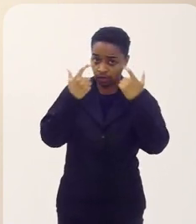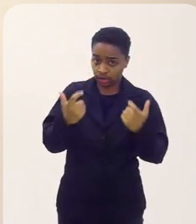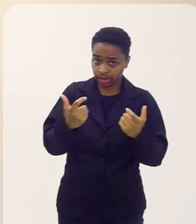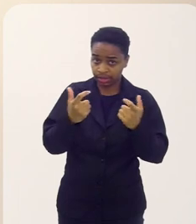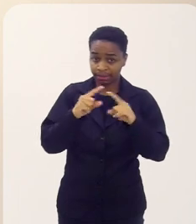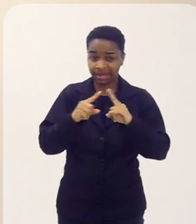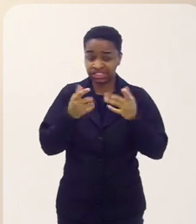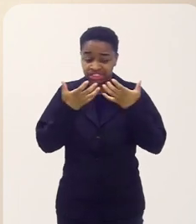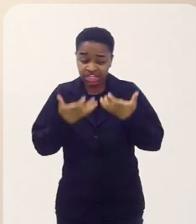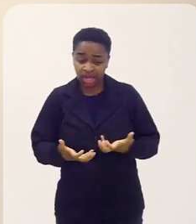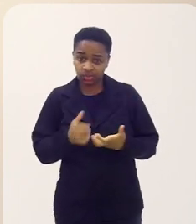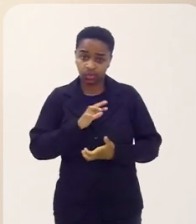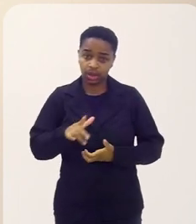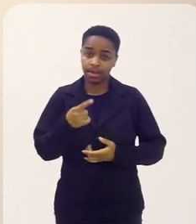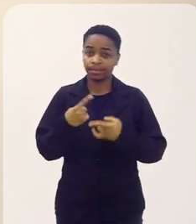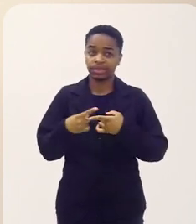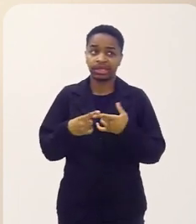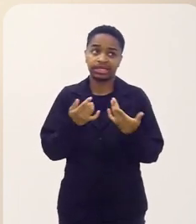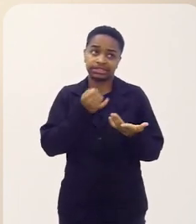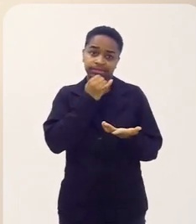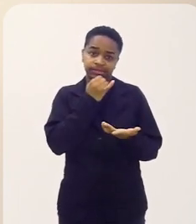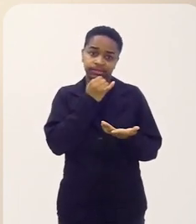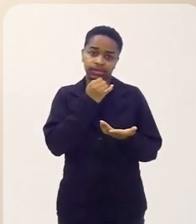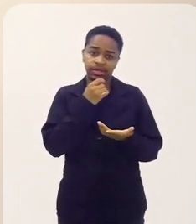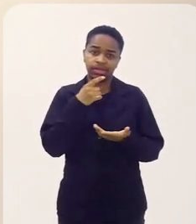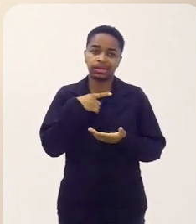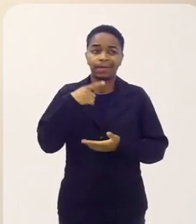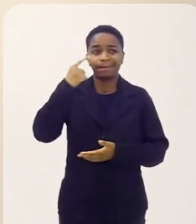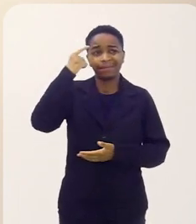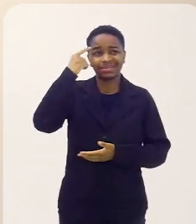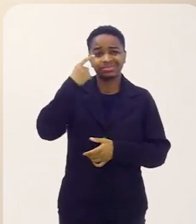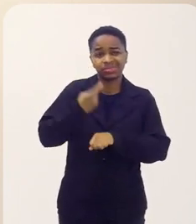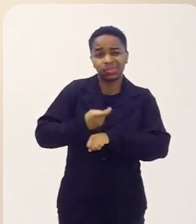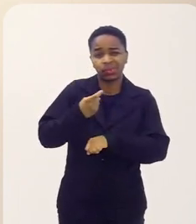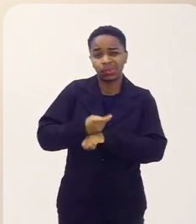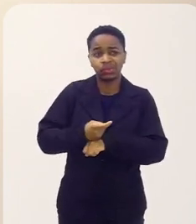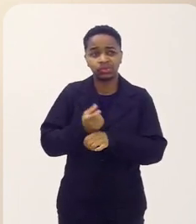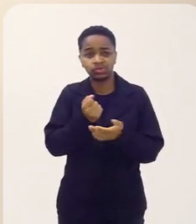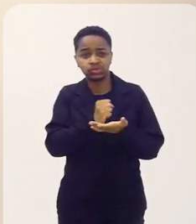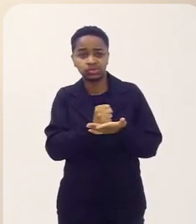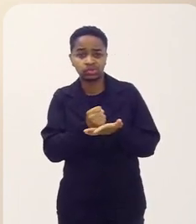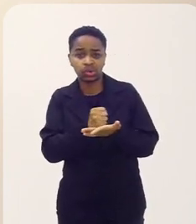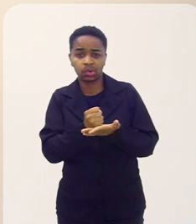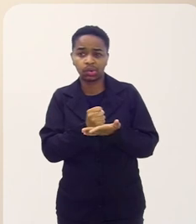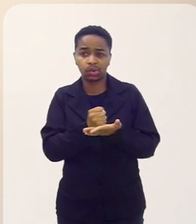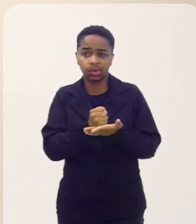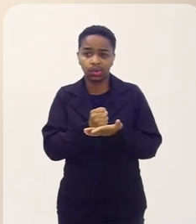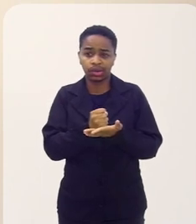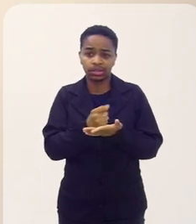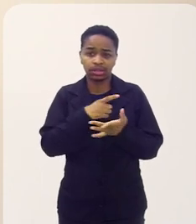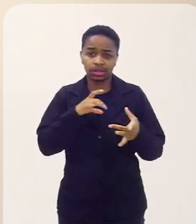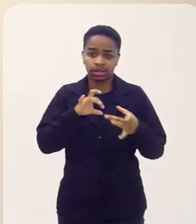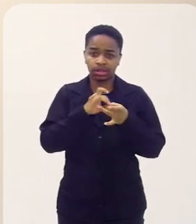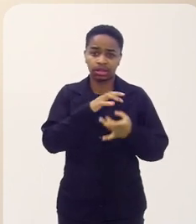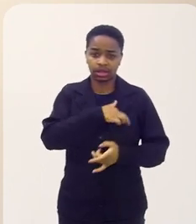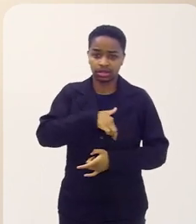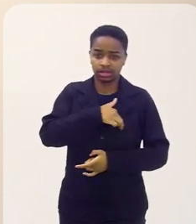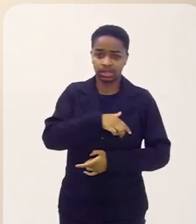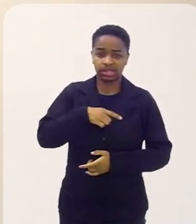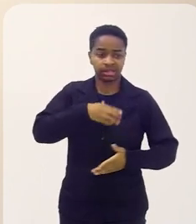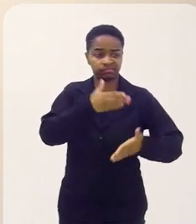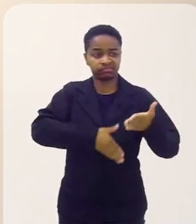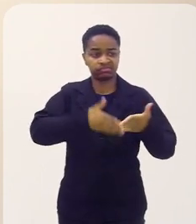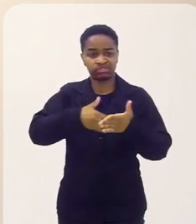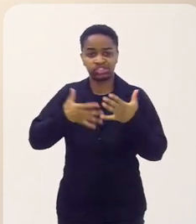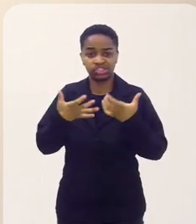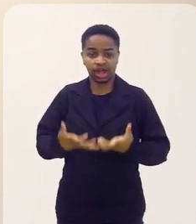violento não fique chato porque a questão ah porque é um pensamento grosso né ah um jogo que envolva religião ele